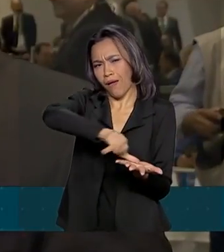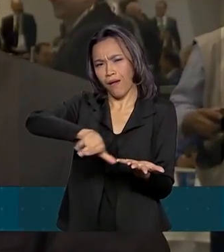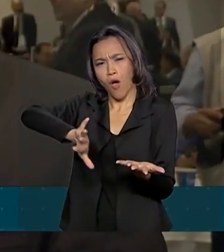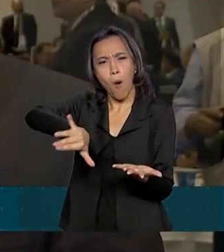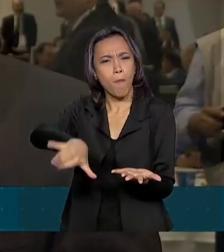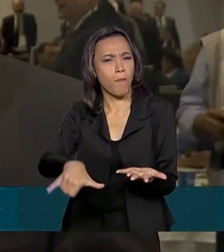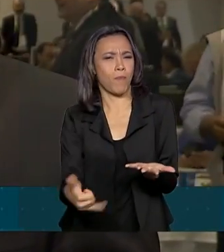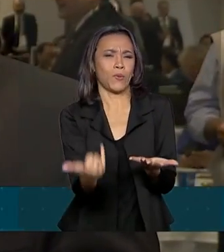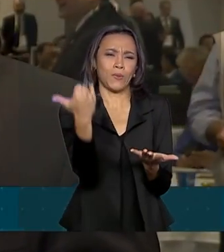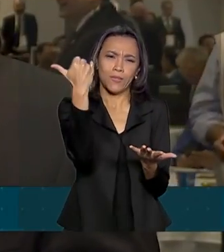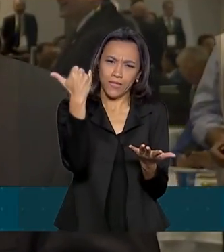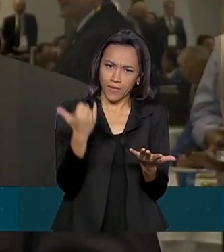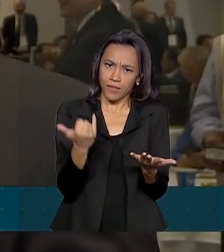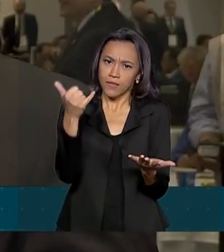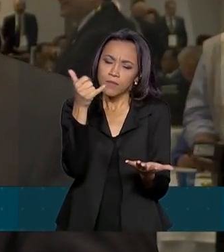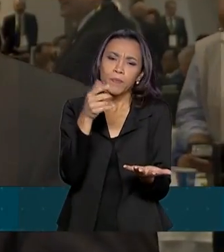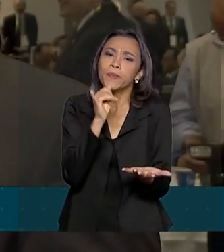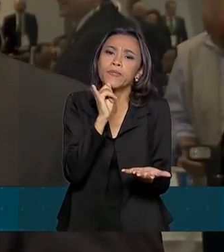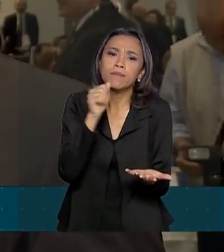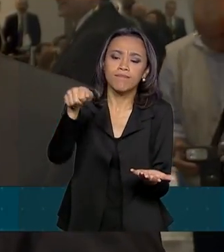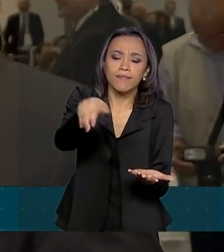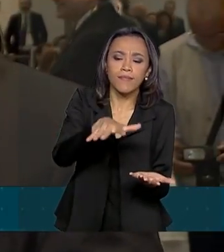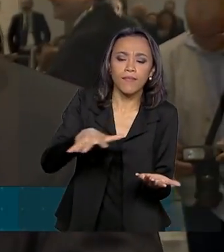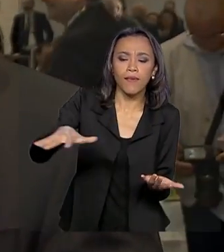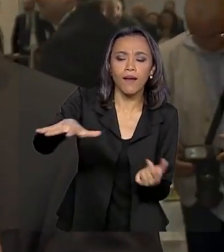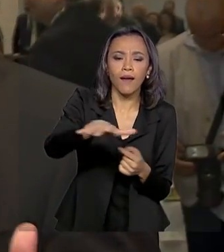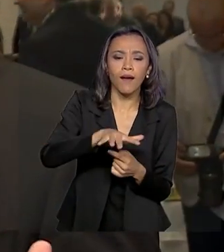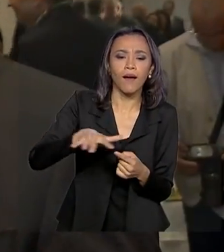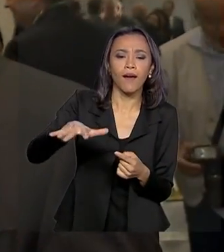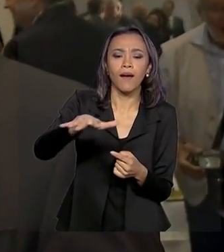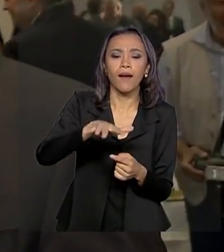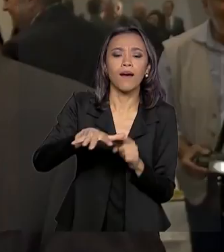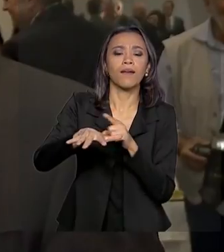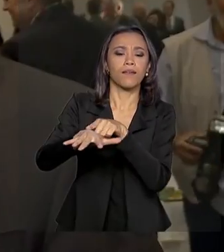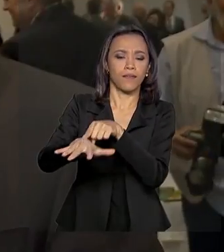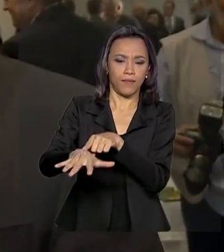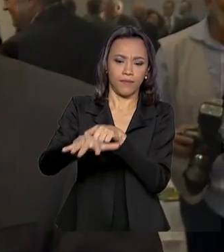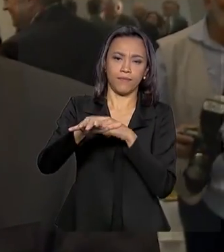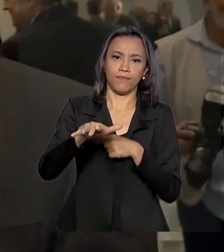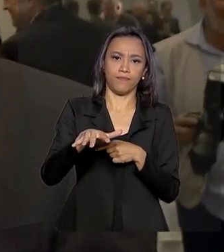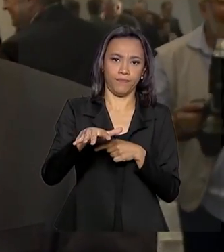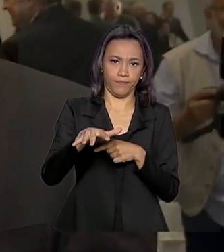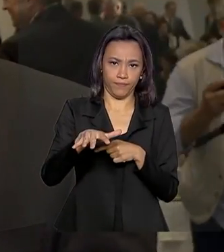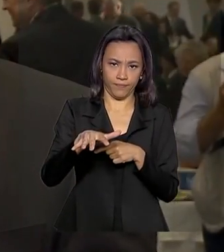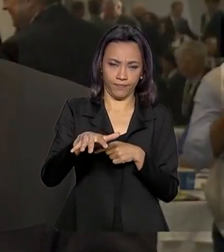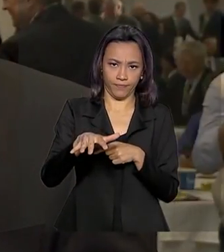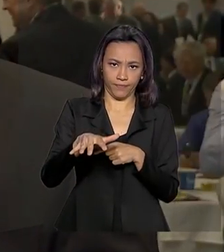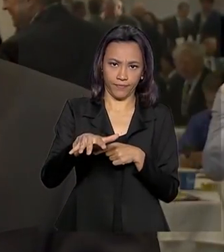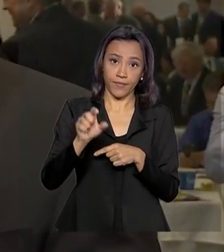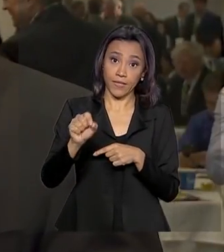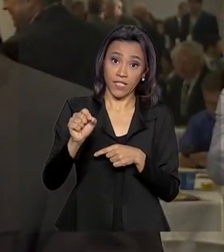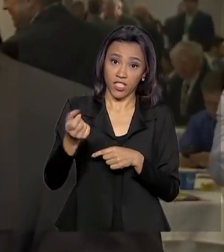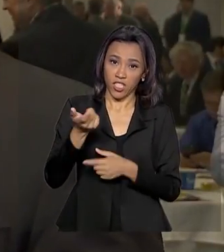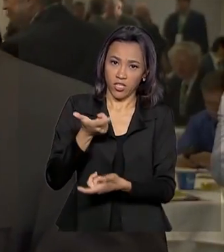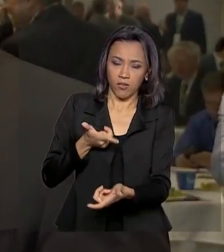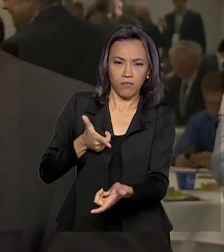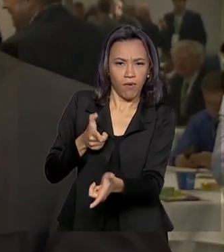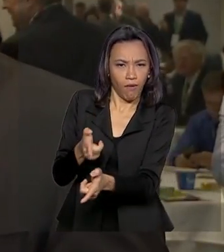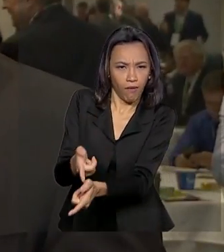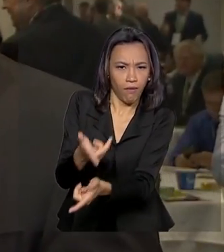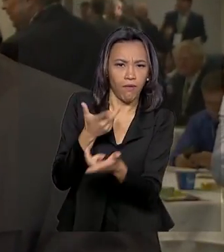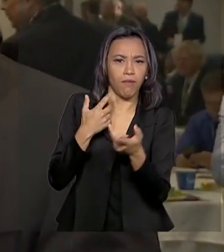na área, por exemplo, de drones, de armamentos,